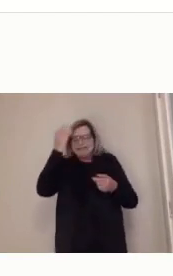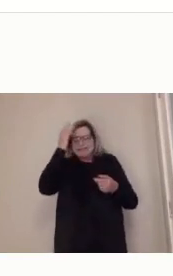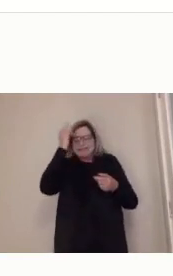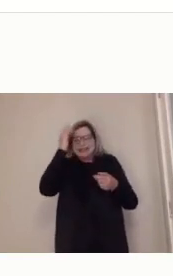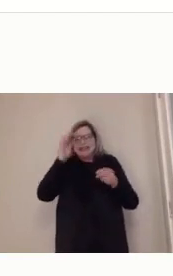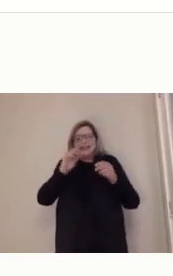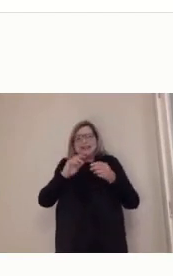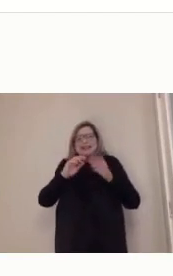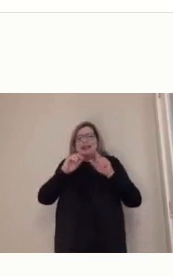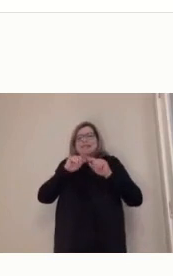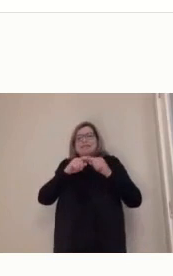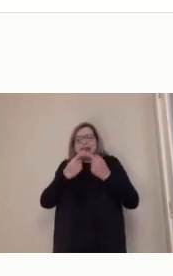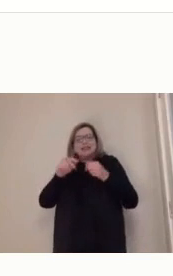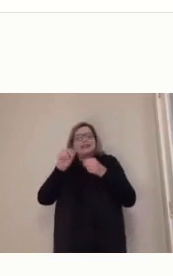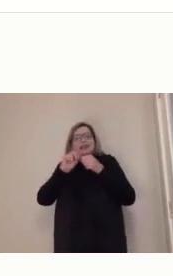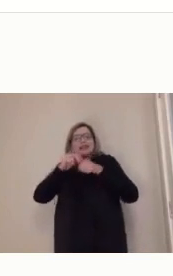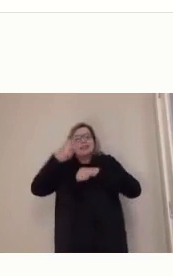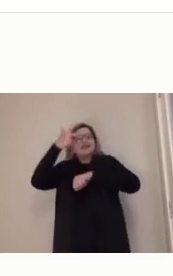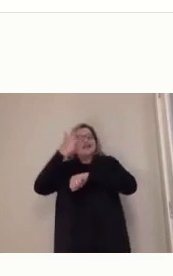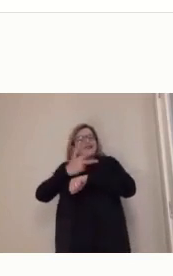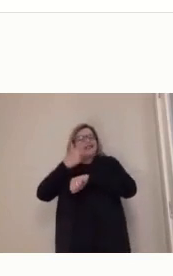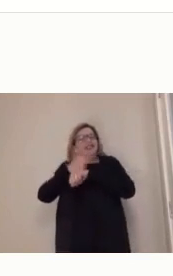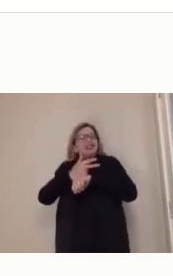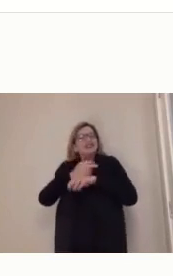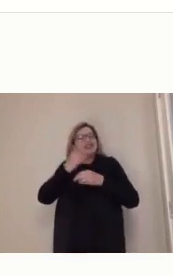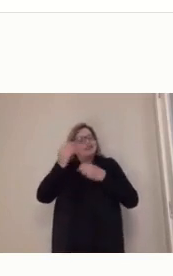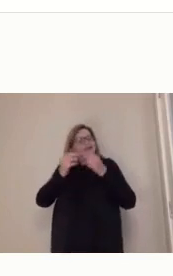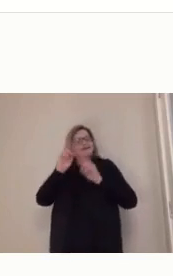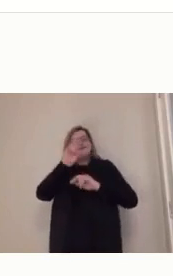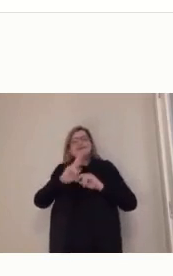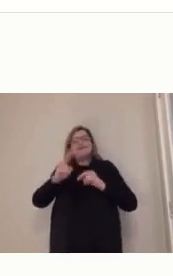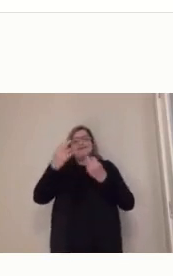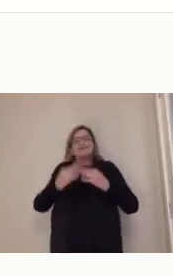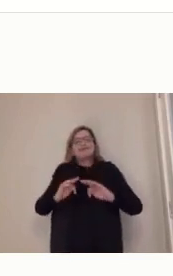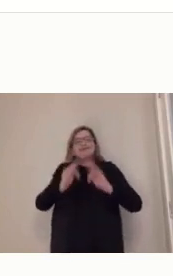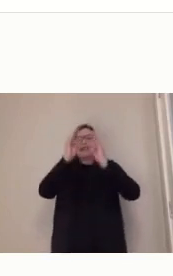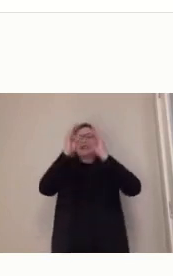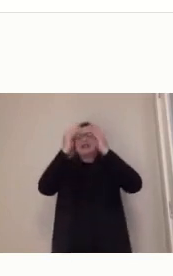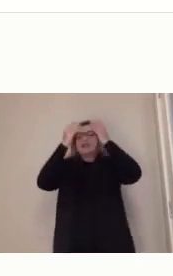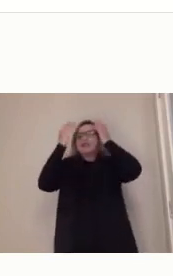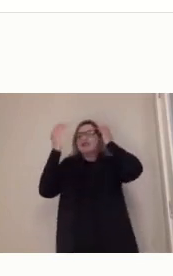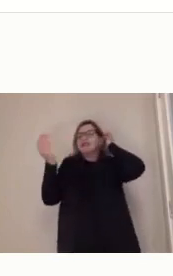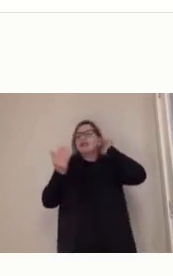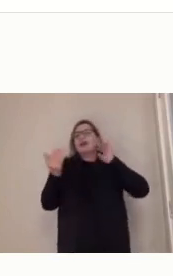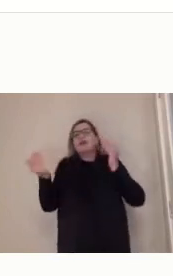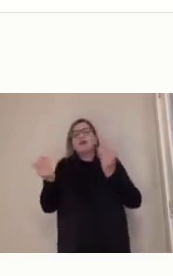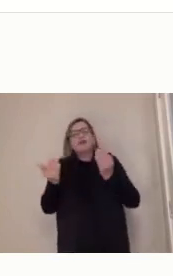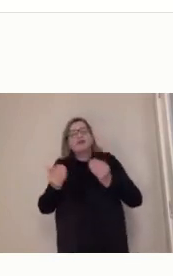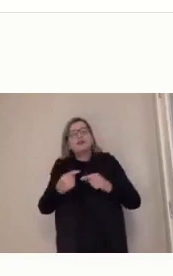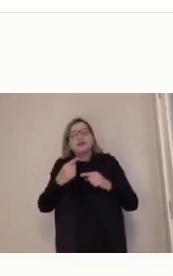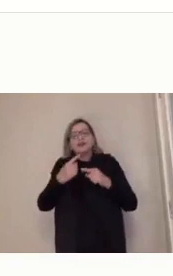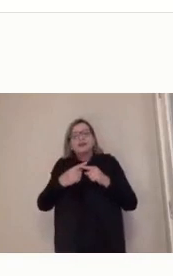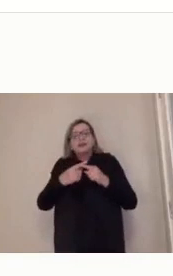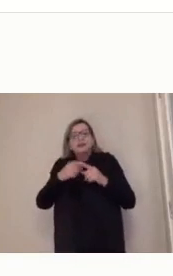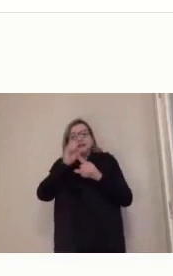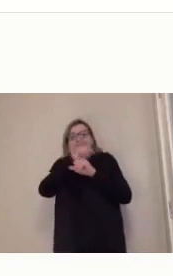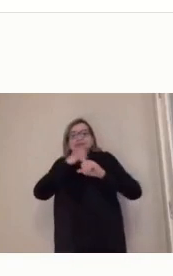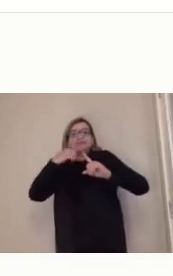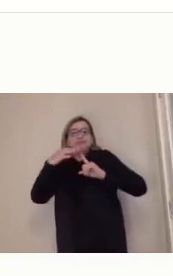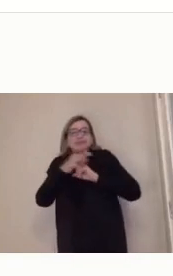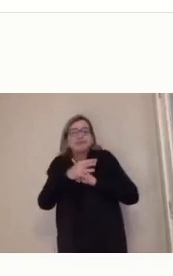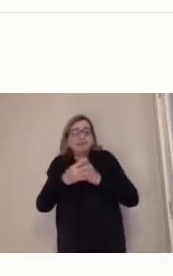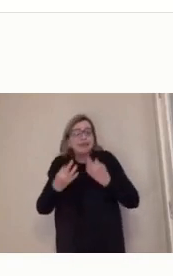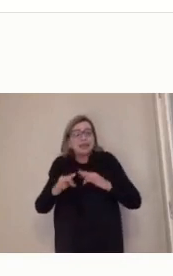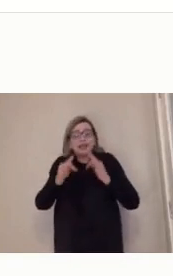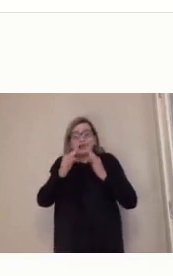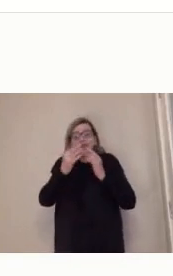muito bem em frente a essas tecnologias. É uma sociedade tecnológica que a criança, desde pequena, vai assumindo essa posição. E